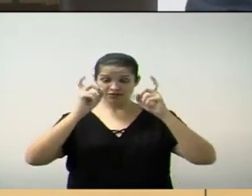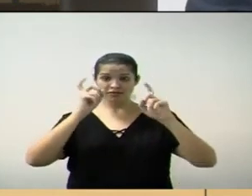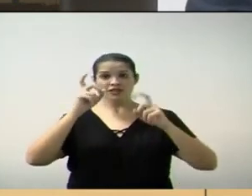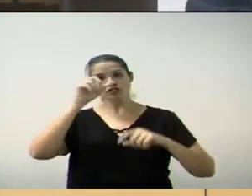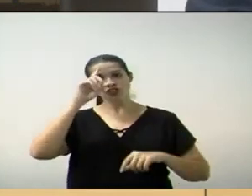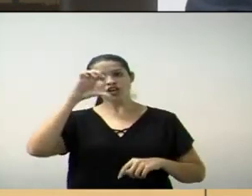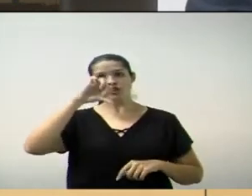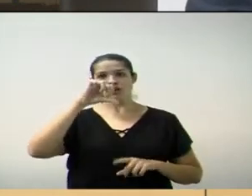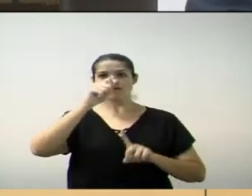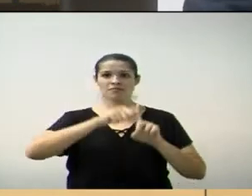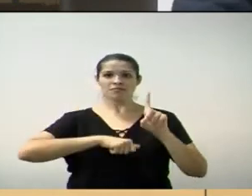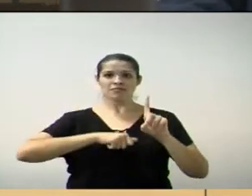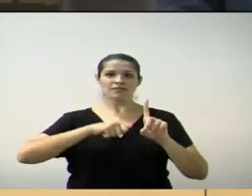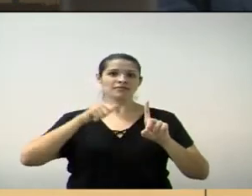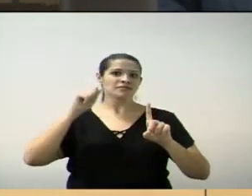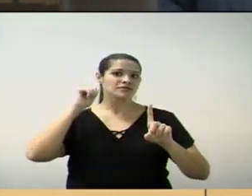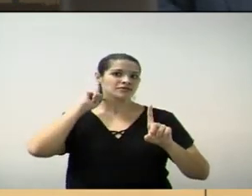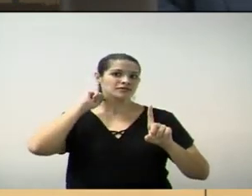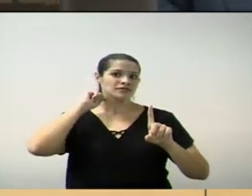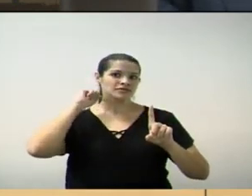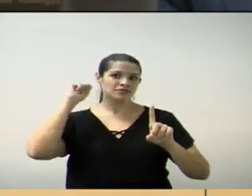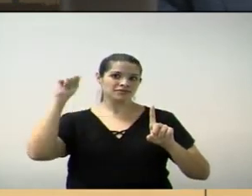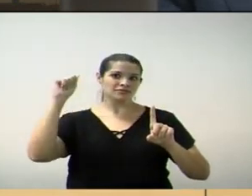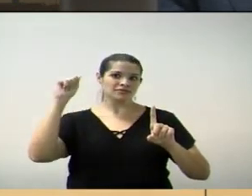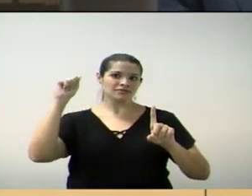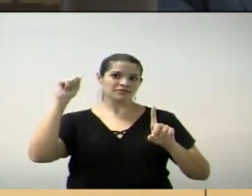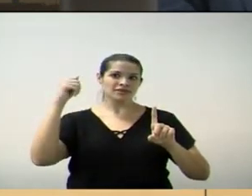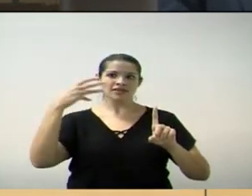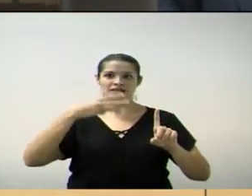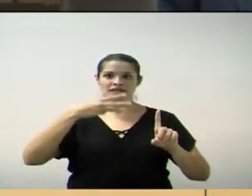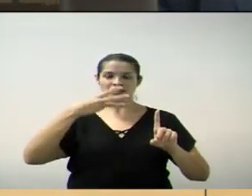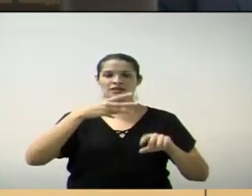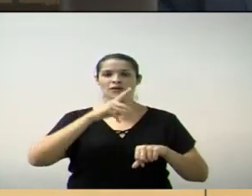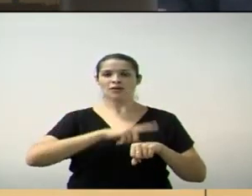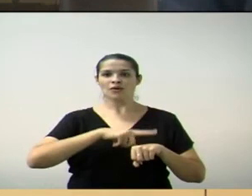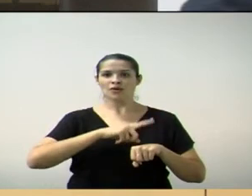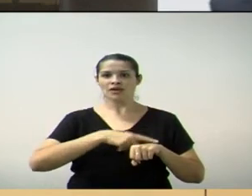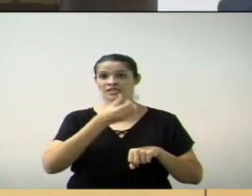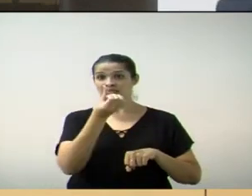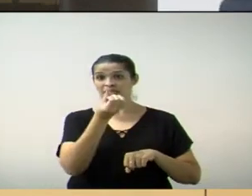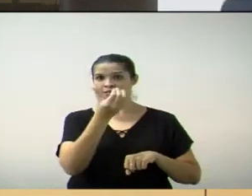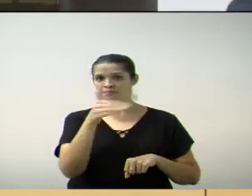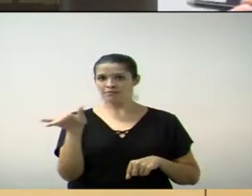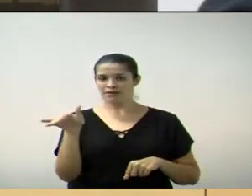dia 9 de abril, terça-feira, às 18h30... 9 de maio.